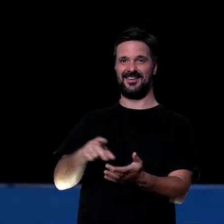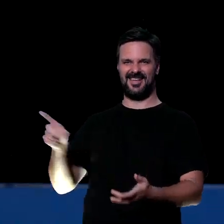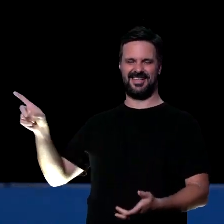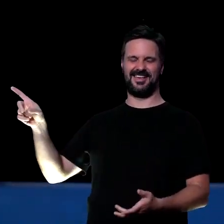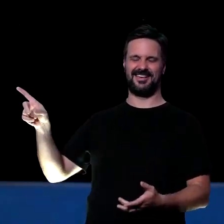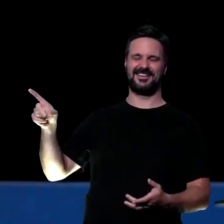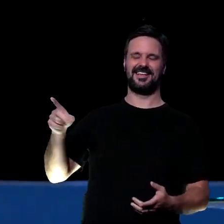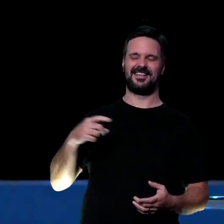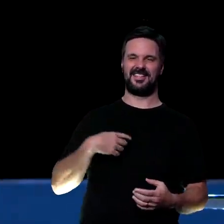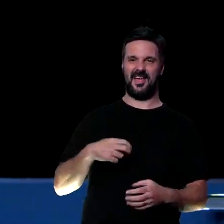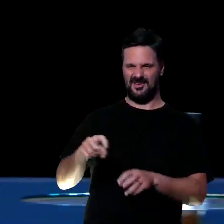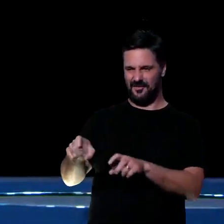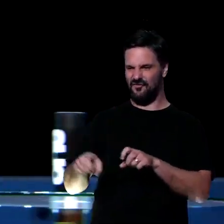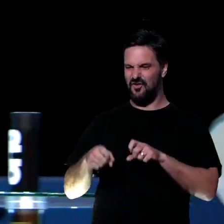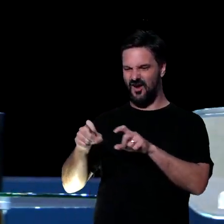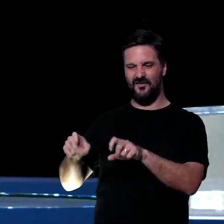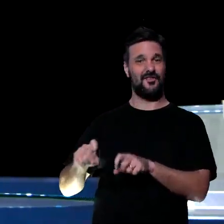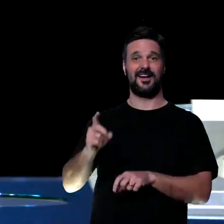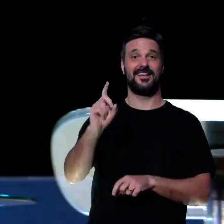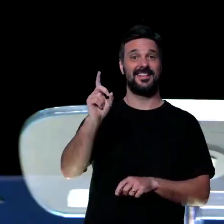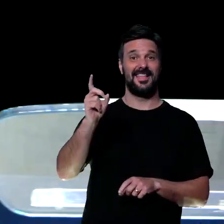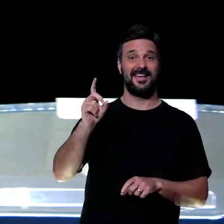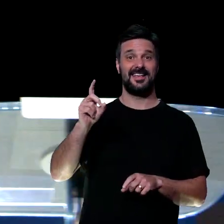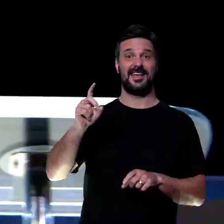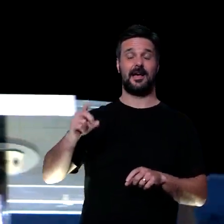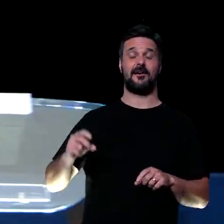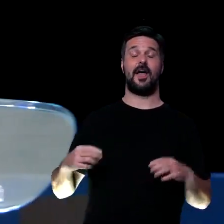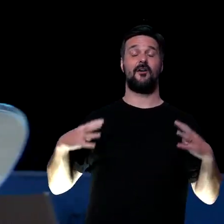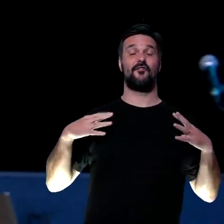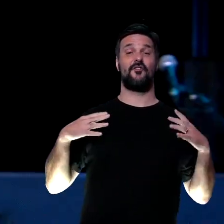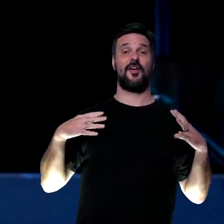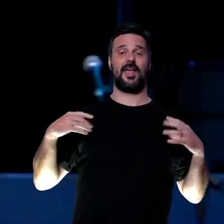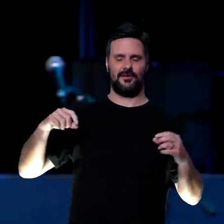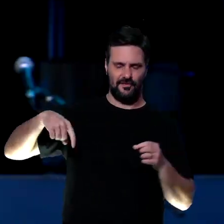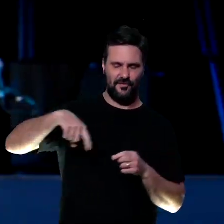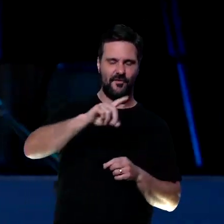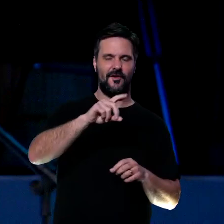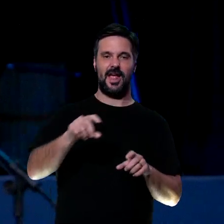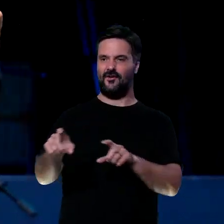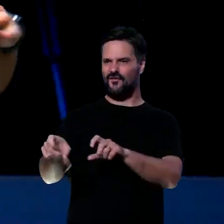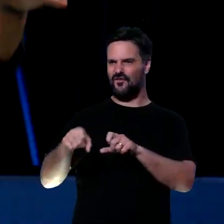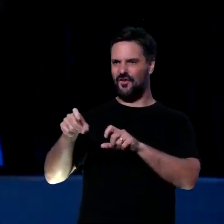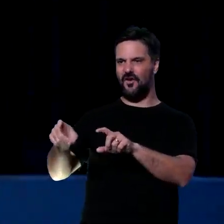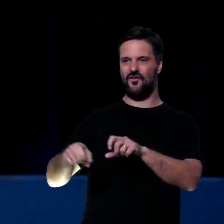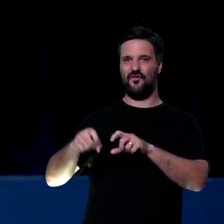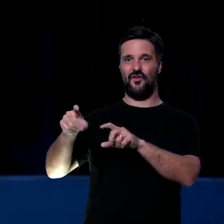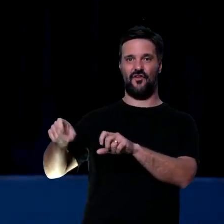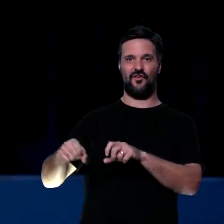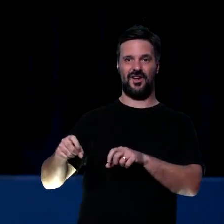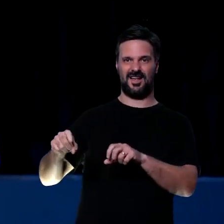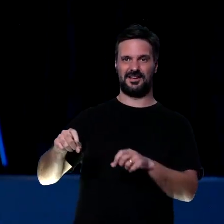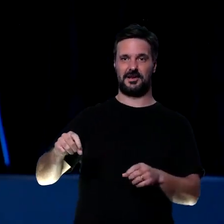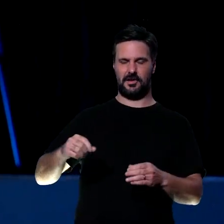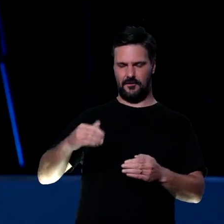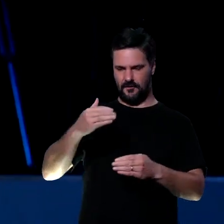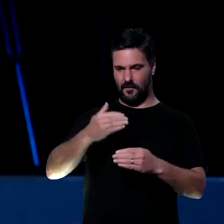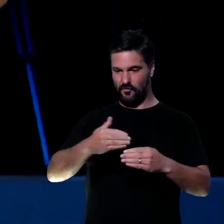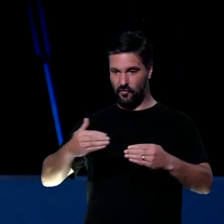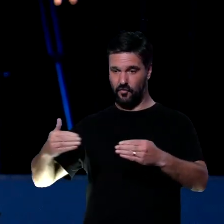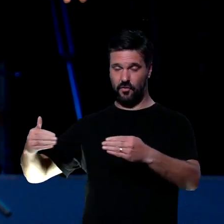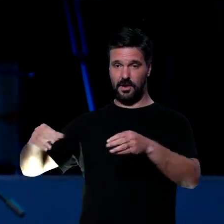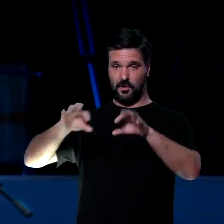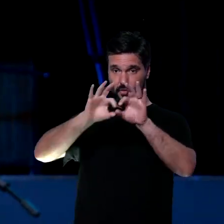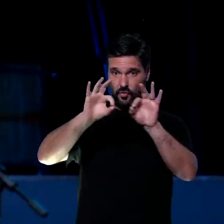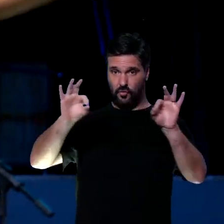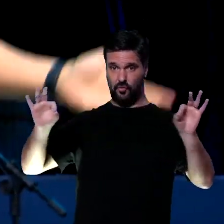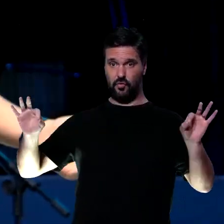Eu não nasci no sítio, eu não morei no sítio, mas eu passava as férias no sítio. E lá no sítio do meu tio tinha, a cerca era colocada assim, e às vezes